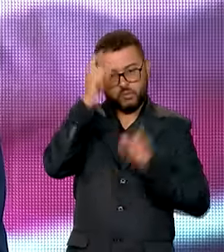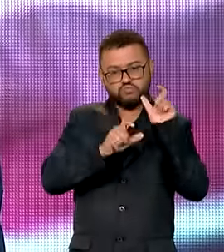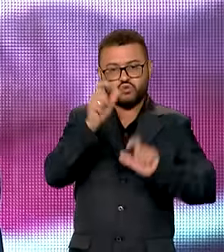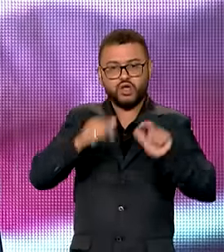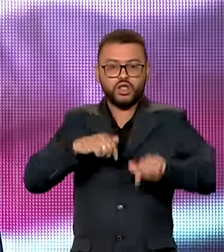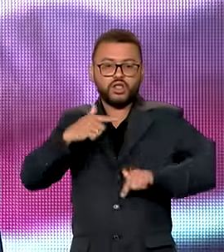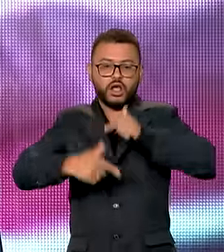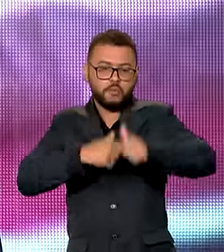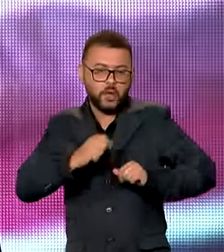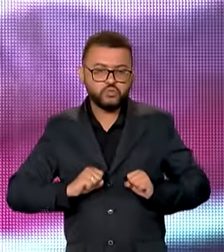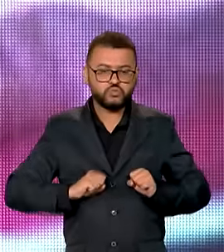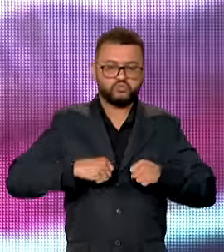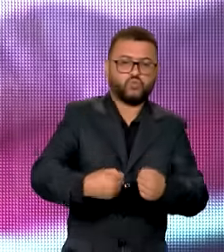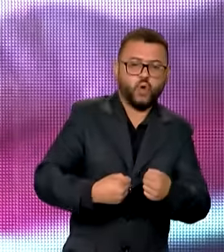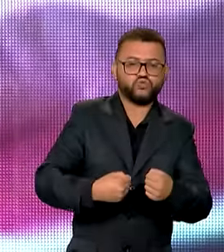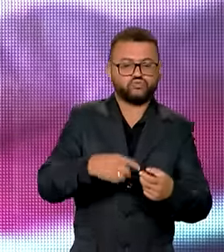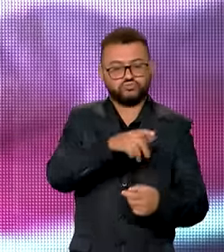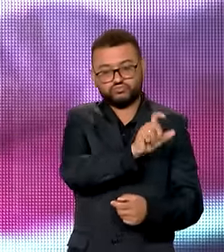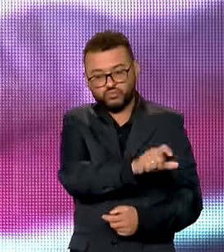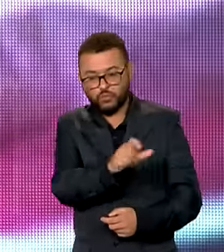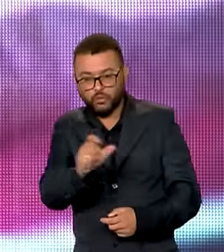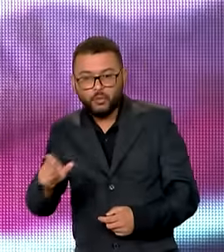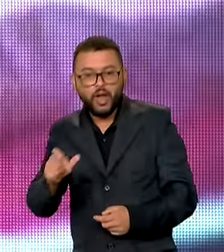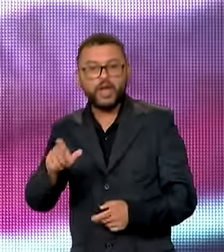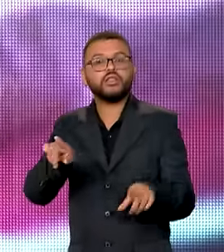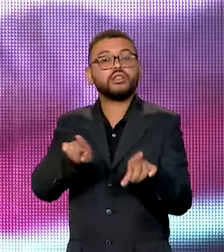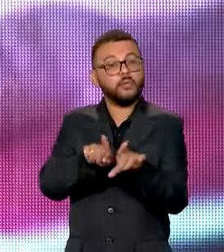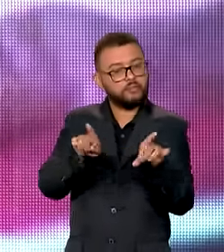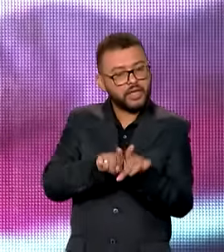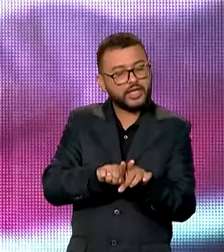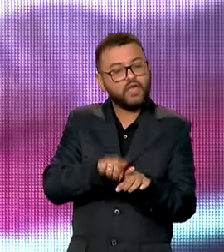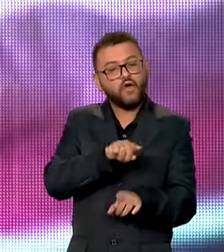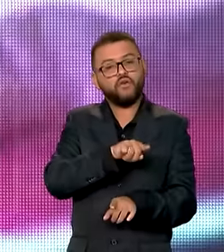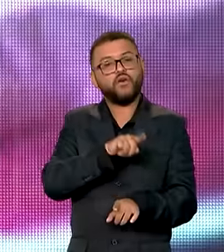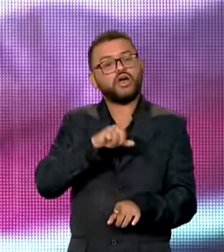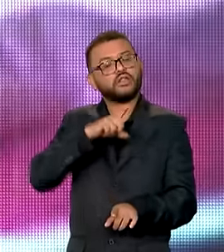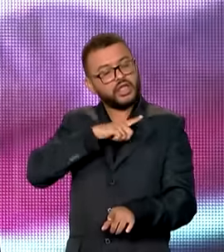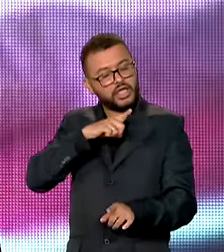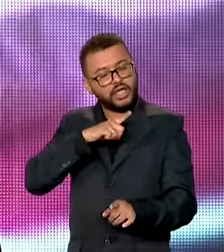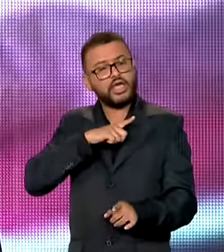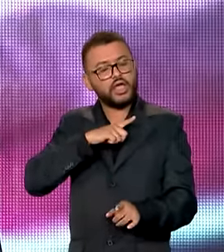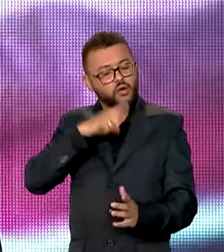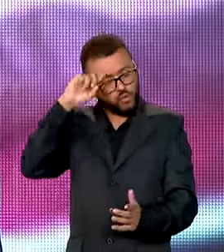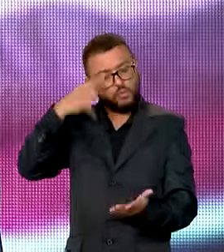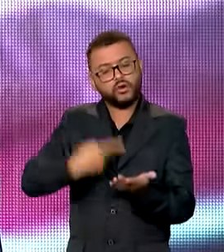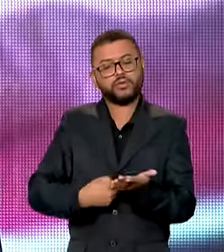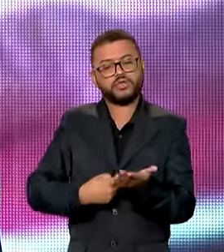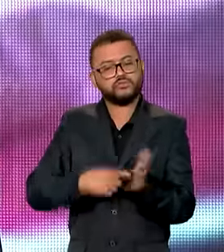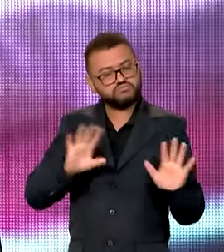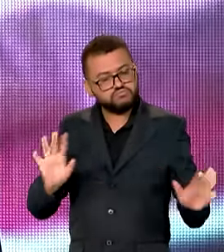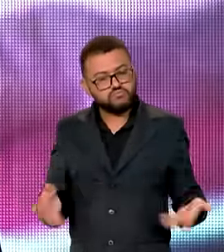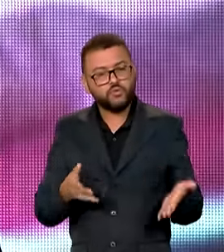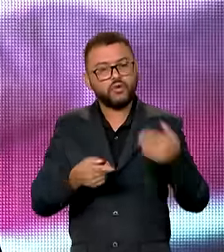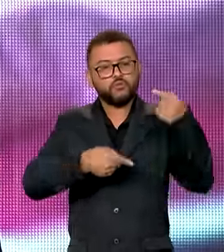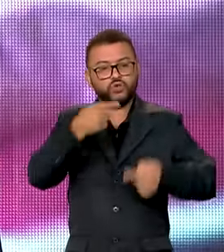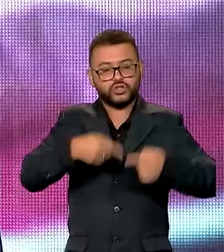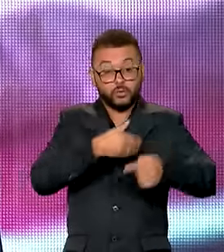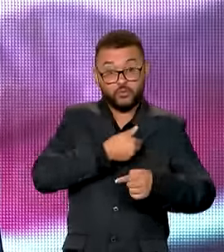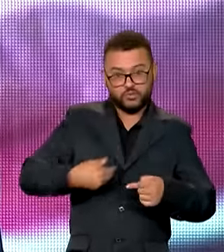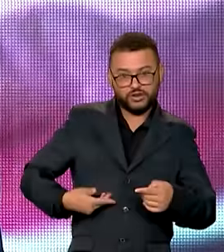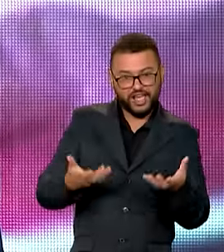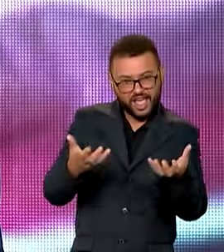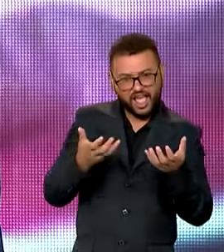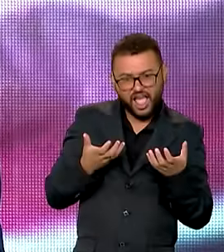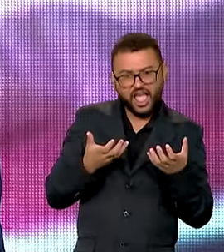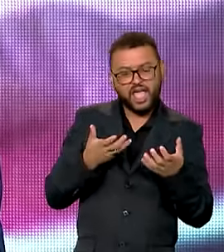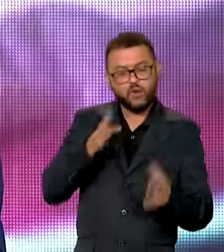incansáveis, mas também renovamos nosso compromisso com a promoção de políticas públicas